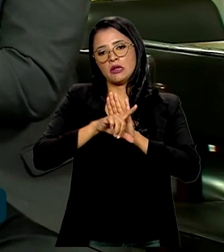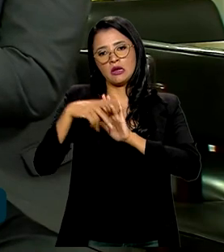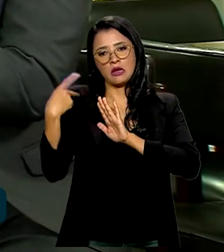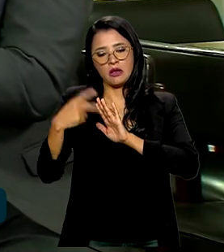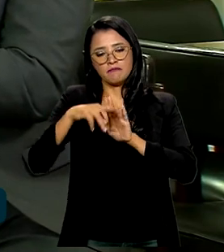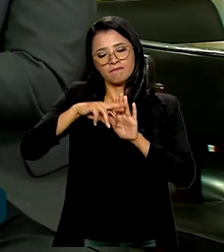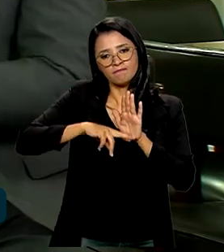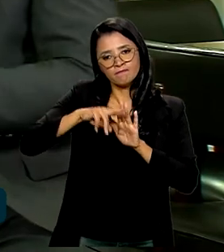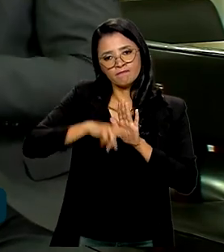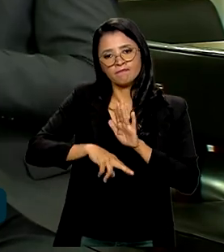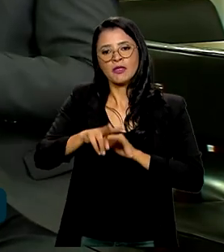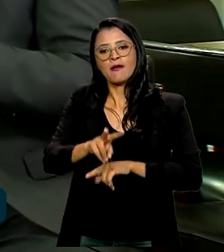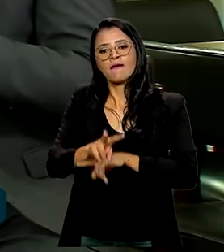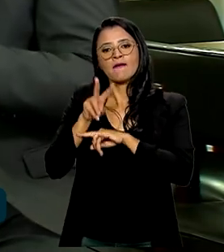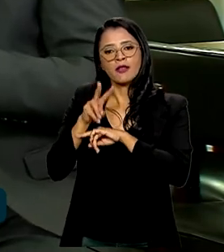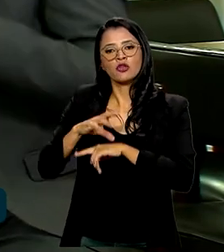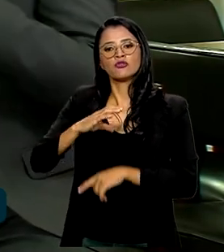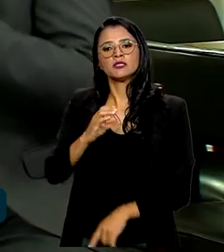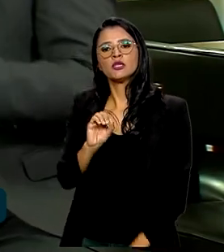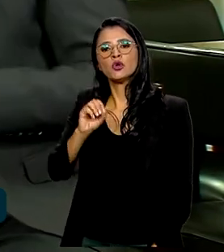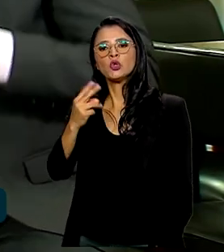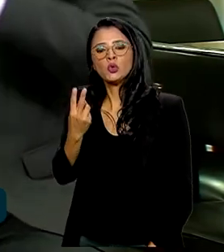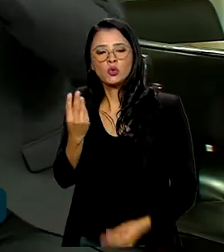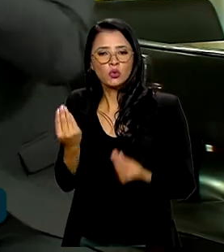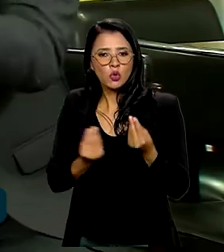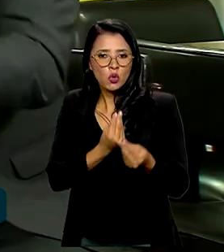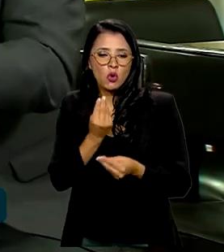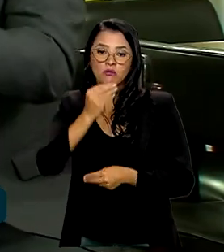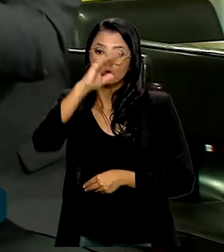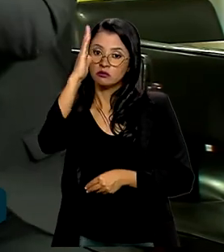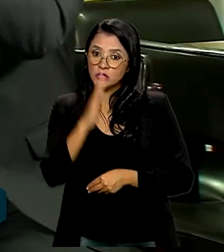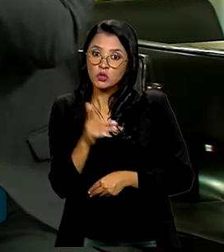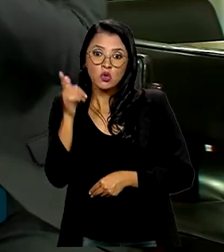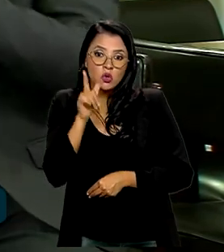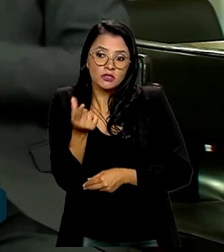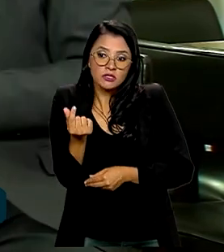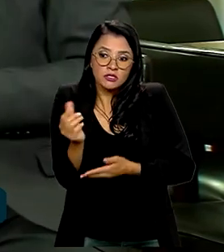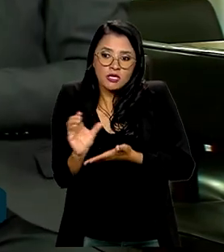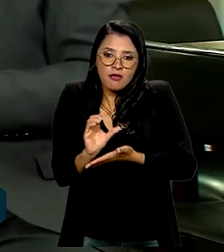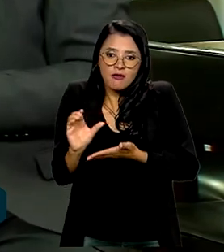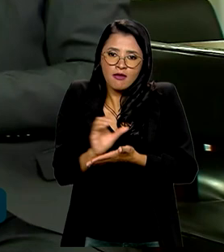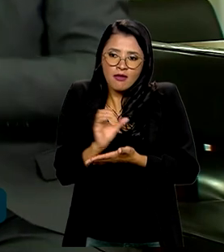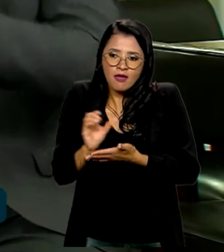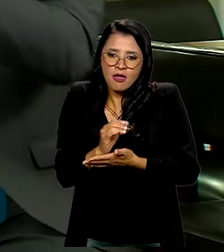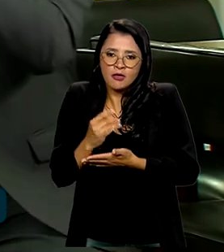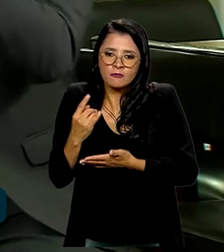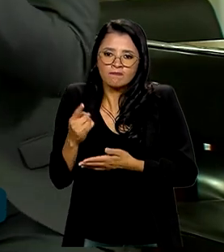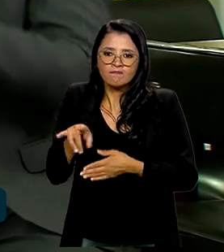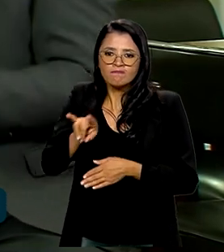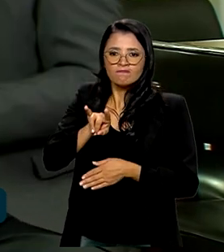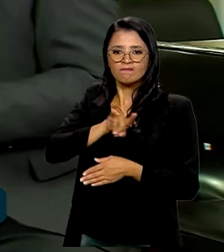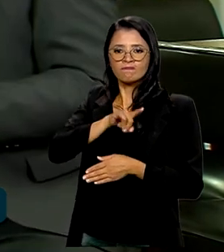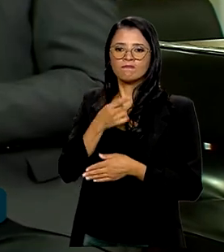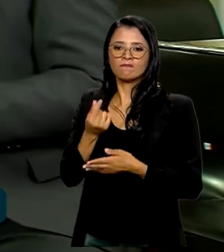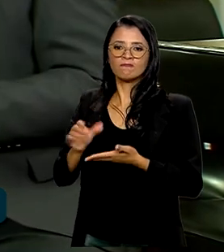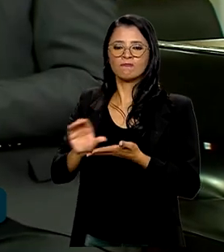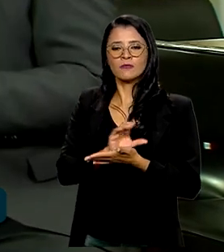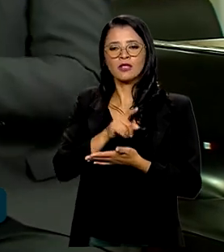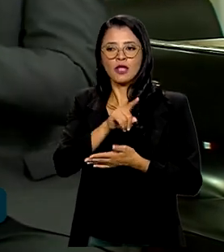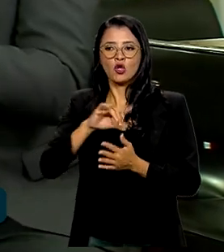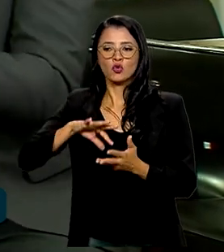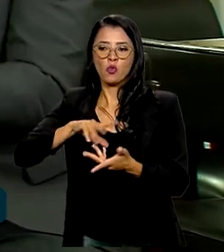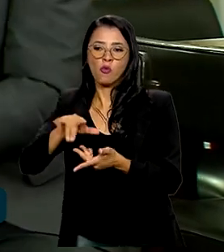crédito de carbono. O que é isso? É como o Brasil pode ganhar dinheiro, atrair investimento do mercado financeiro